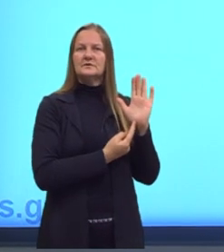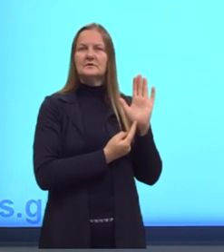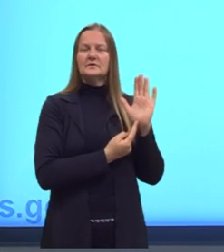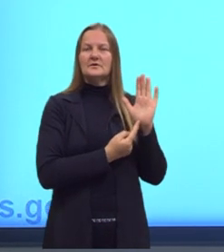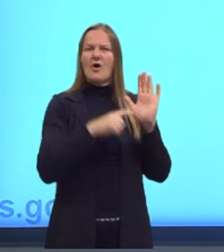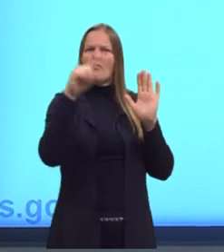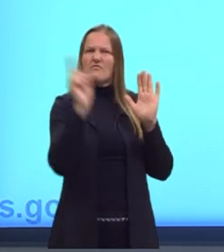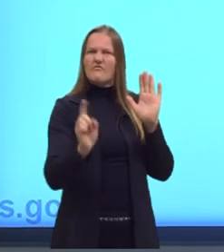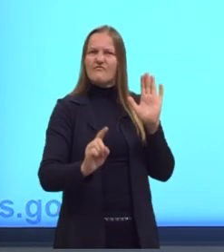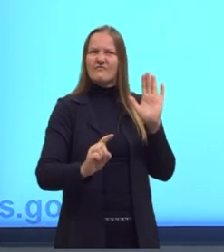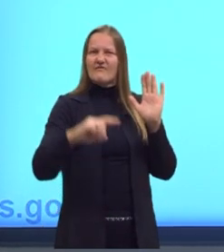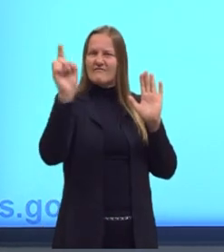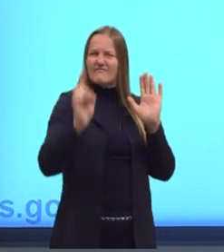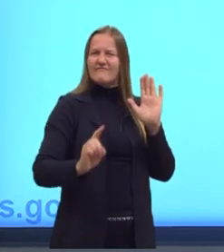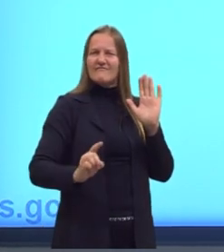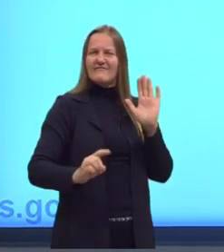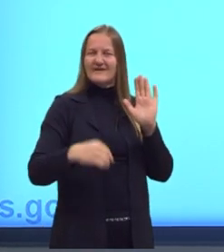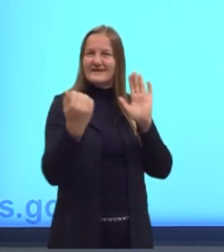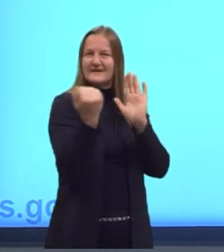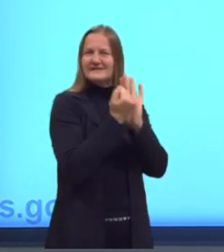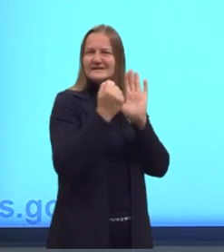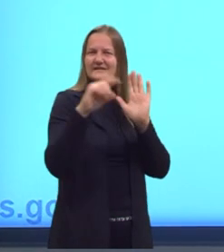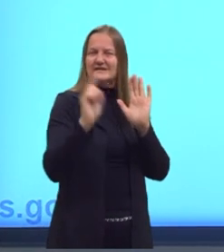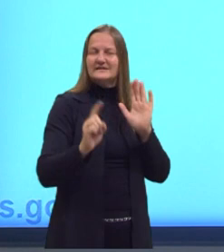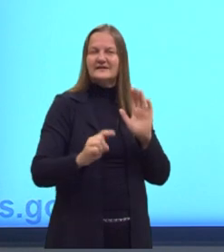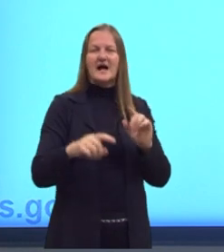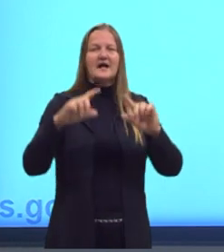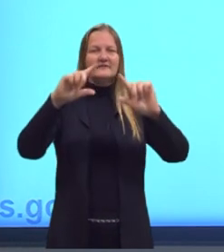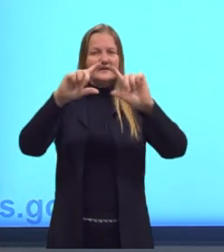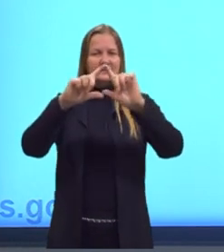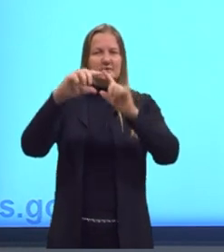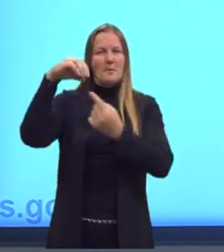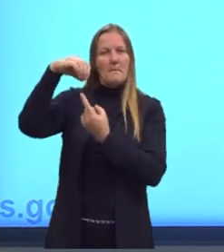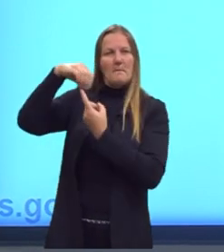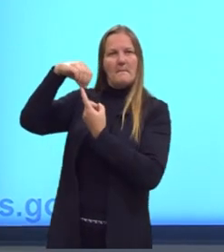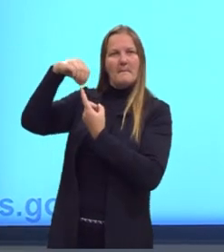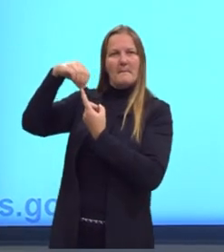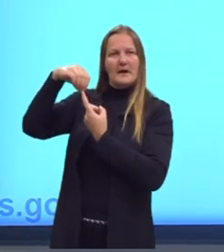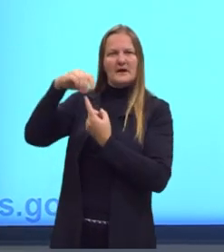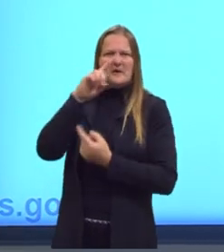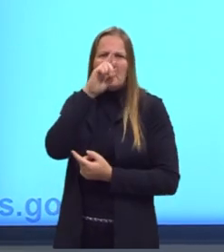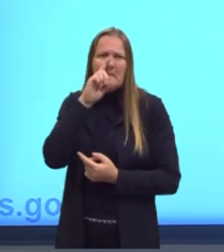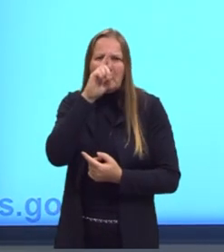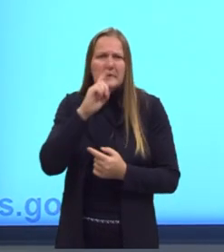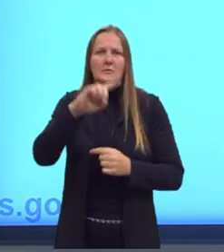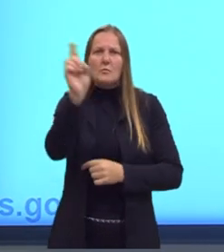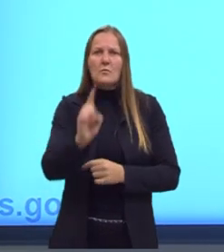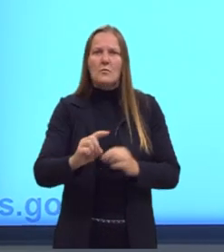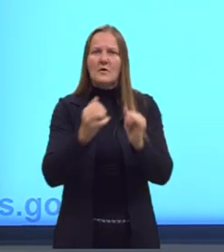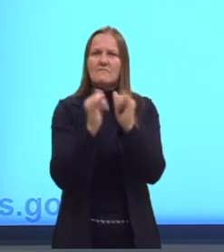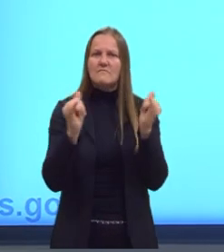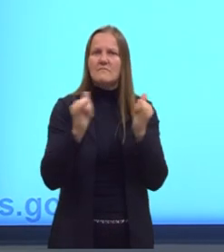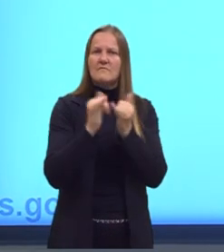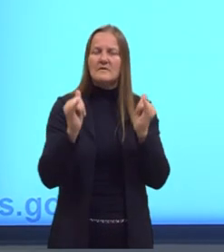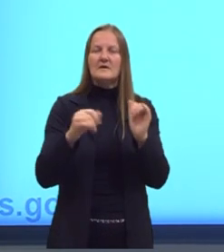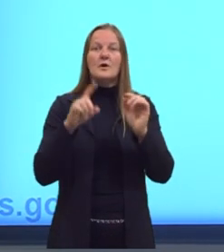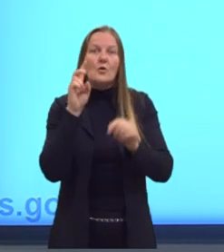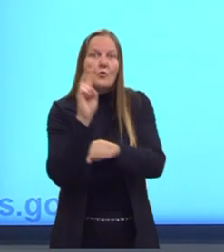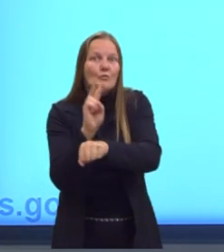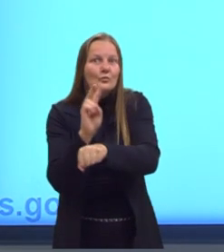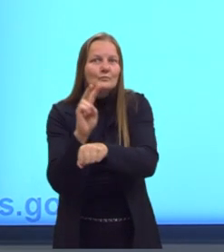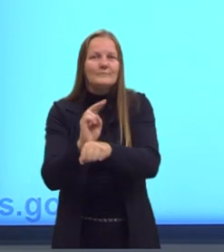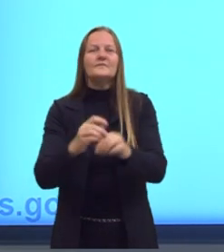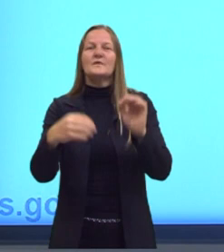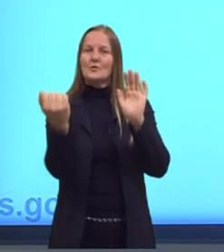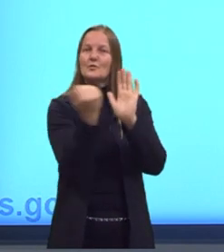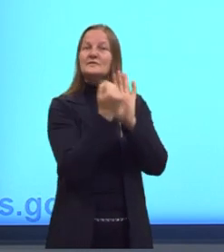raio, aquele raio que aparece muitas vezes nas placas de perigo, né? Que ele contém eletricidade, que é para ter cuidado. Então, é o mesmo